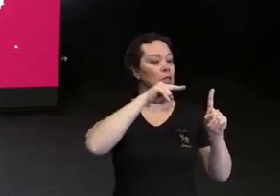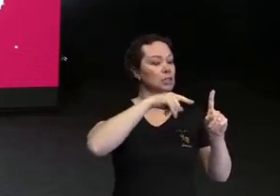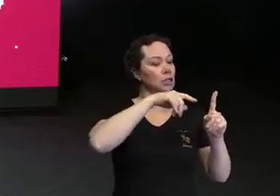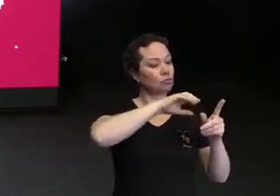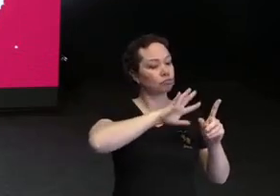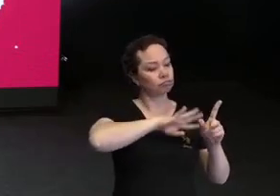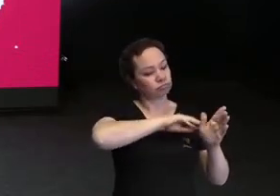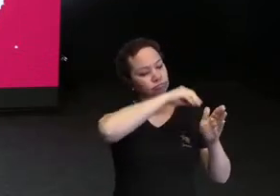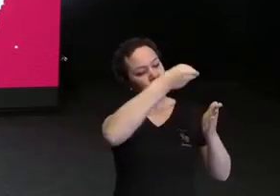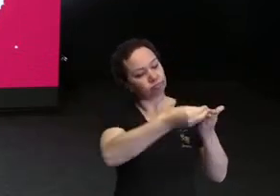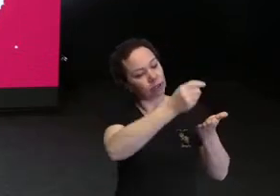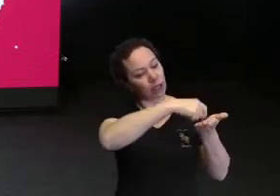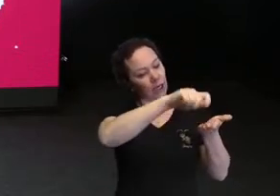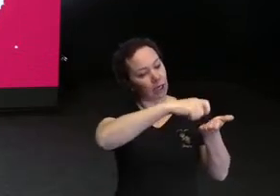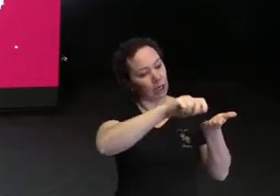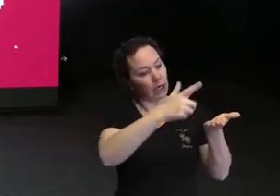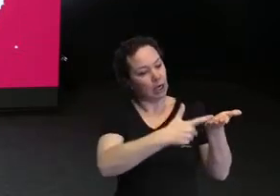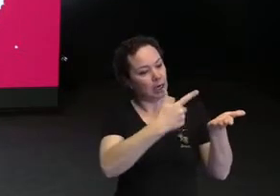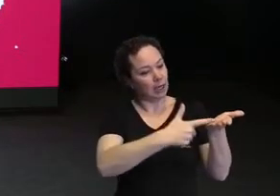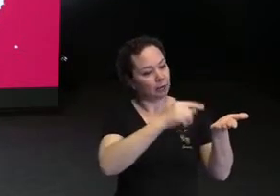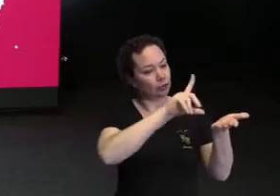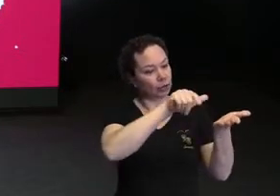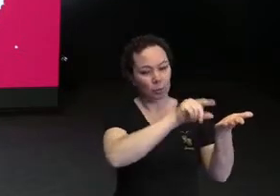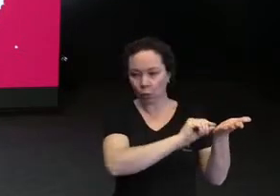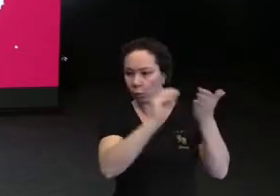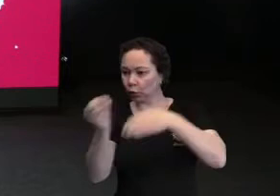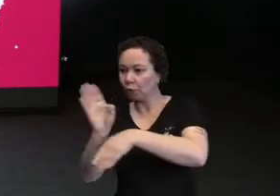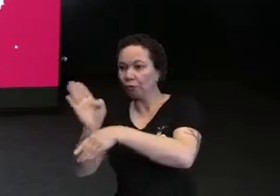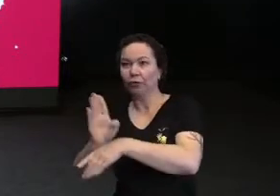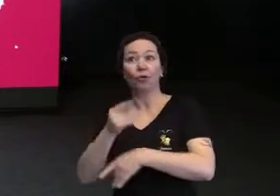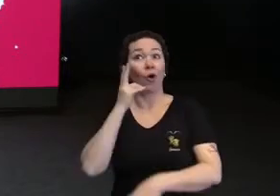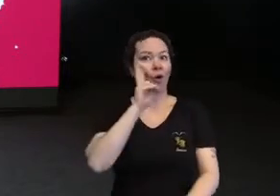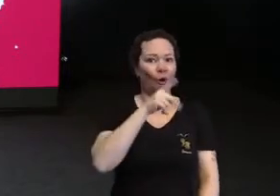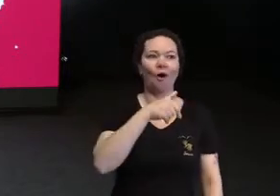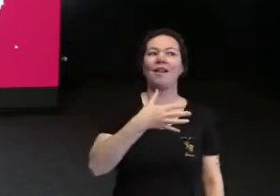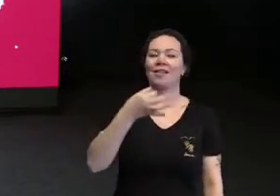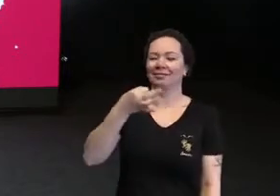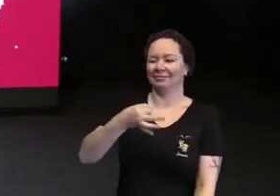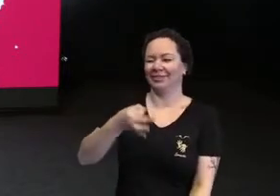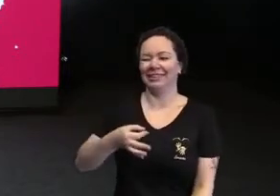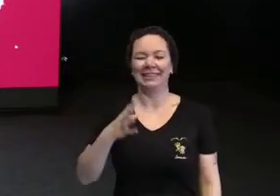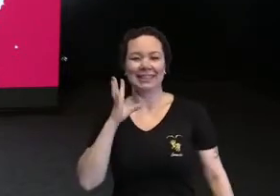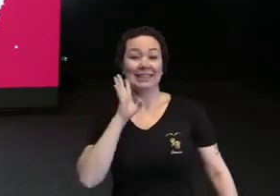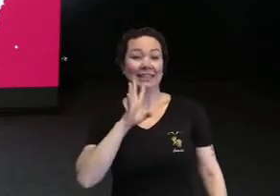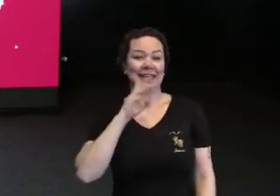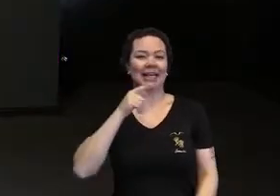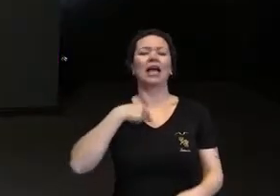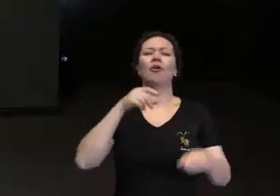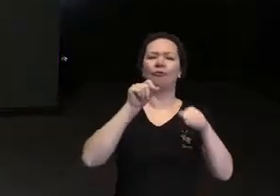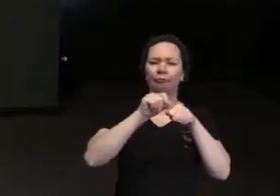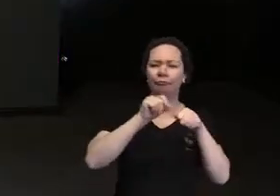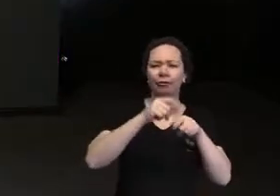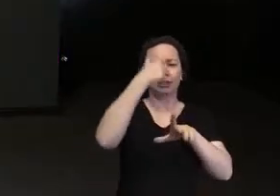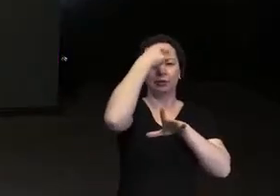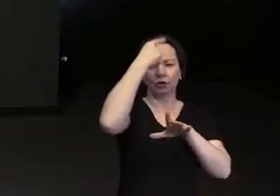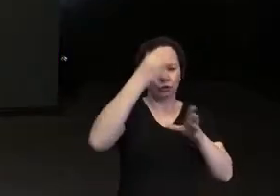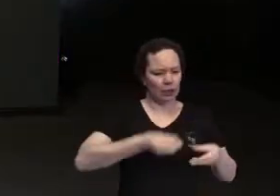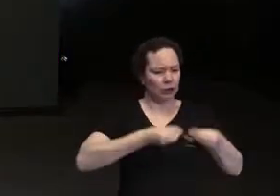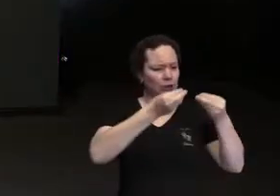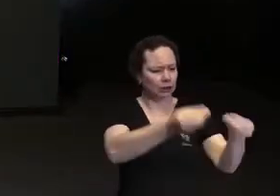se depois eu consigo transformar num filme. Fiz, muito chique, fiz o livro, lancei na faculdade e